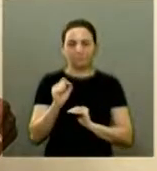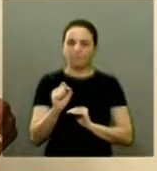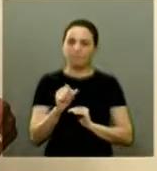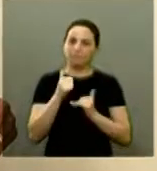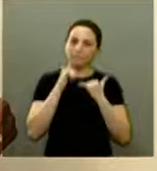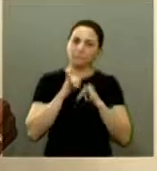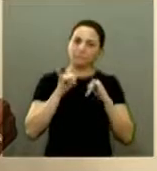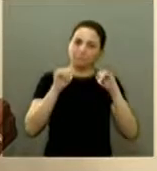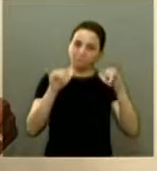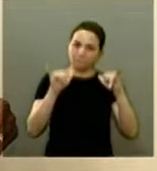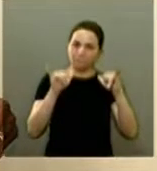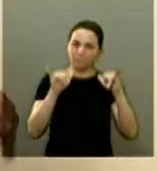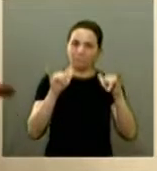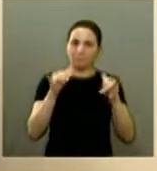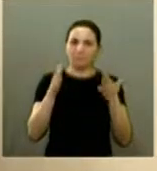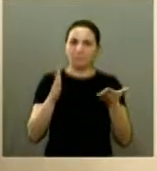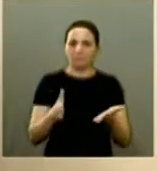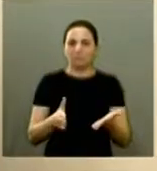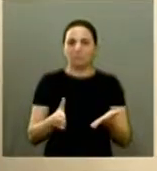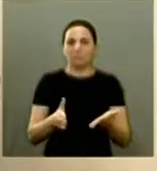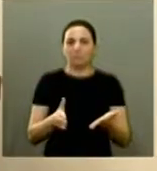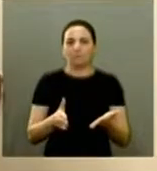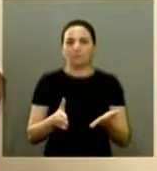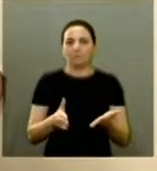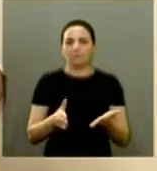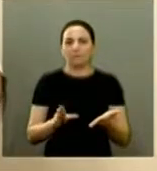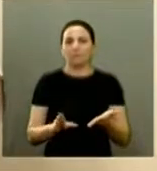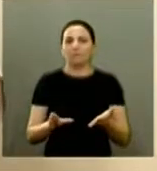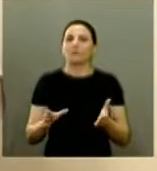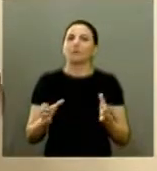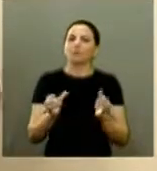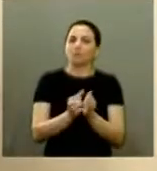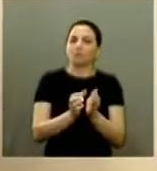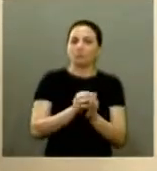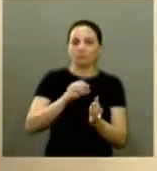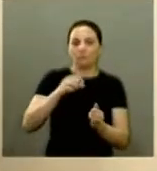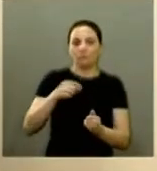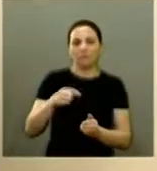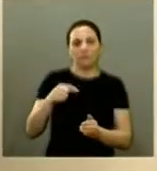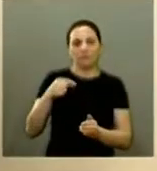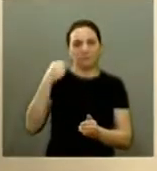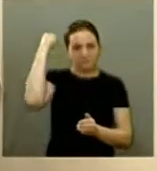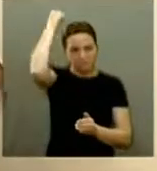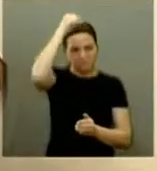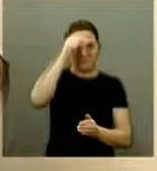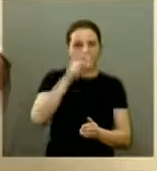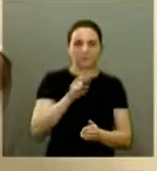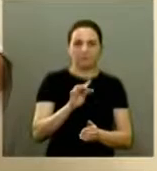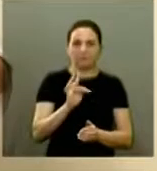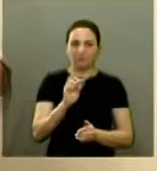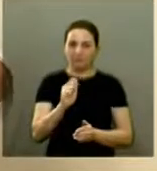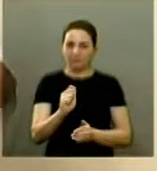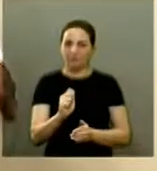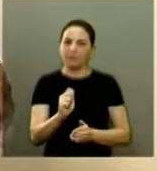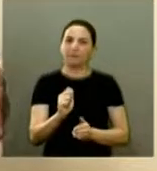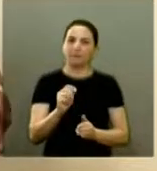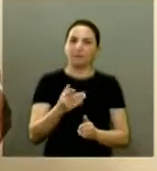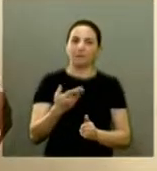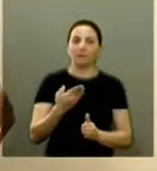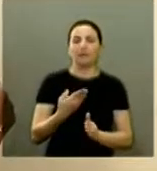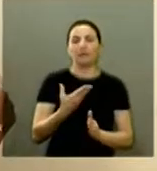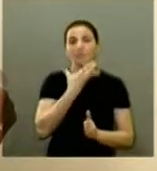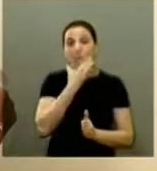campanha que nós estamos fazendo em prol da comunidade de Santa Rita nós estamos fazendo uma ação entre amigos para Natal